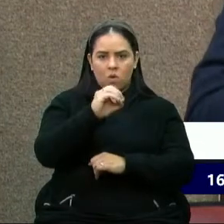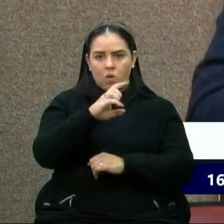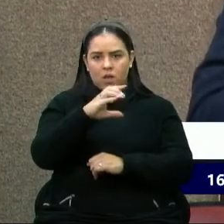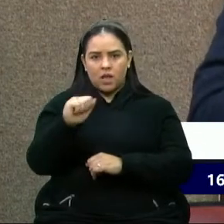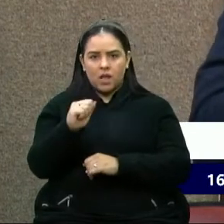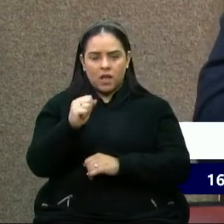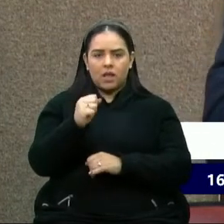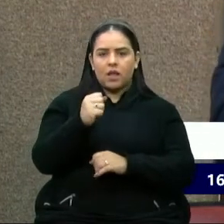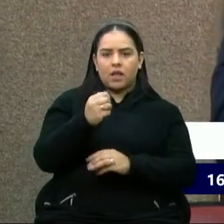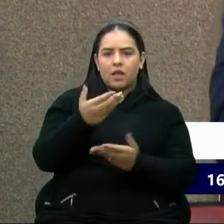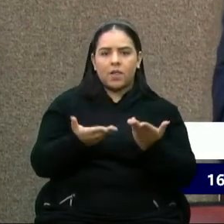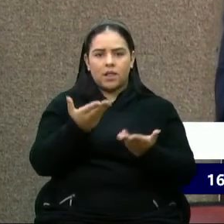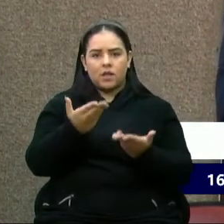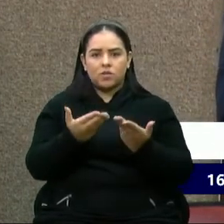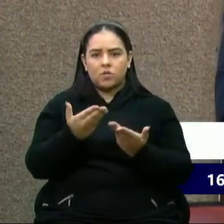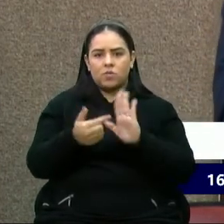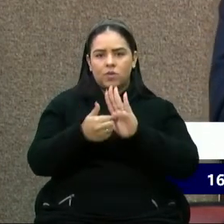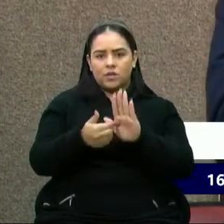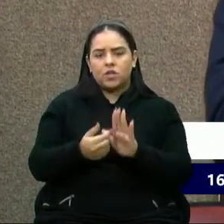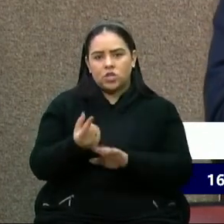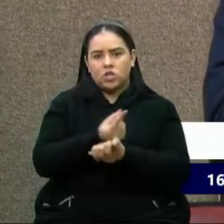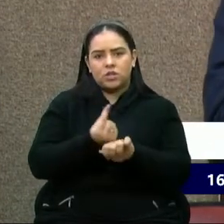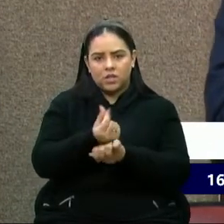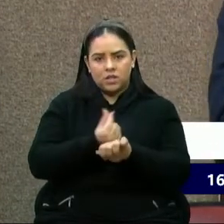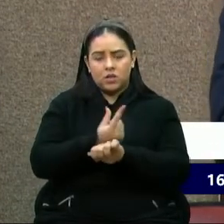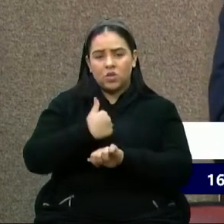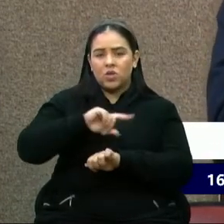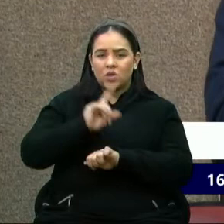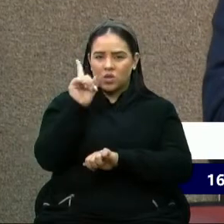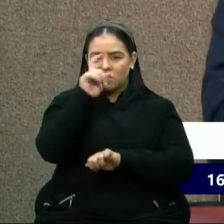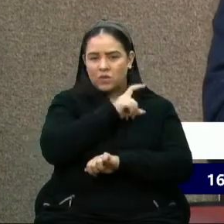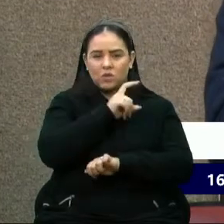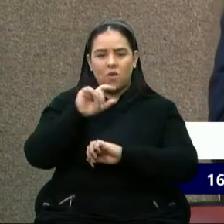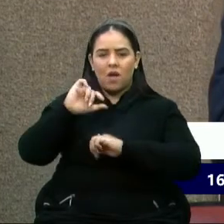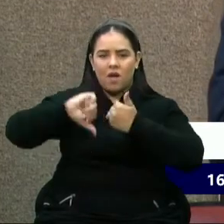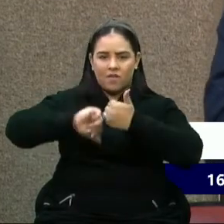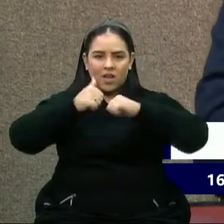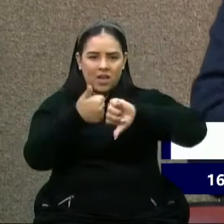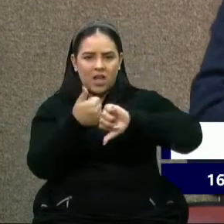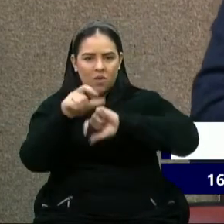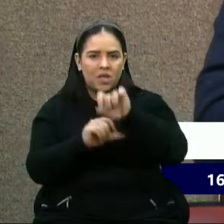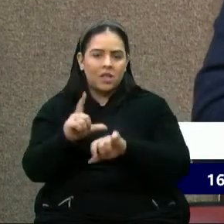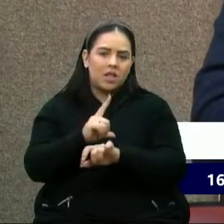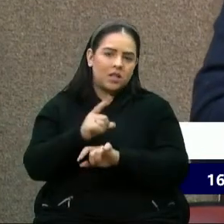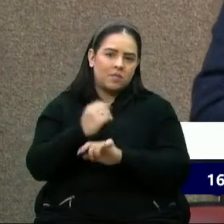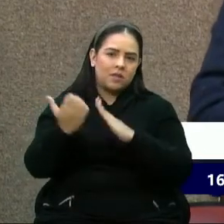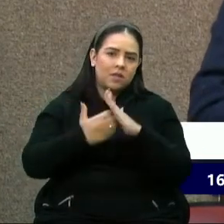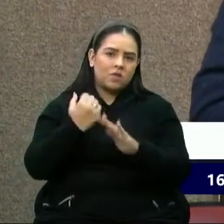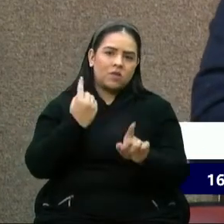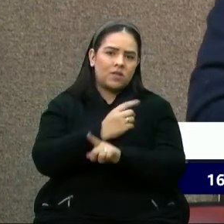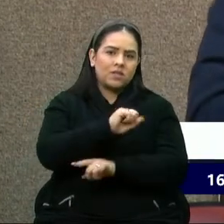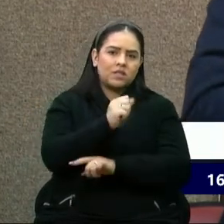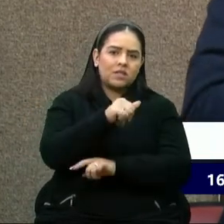balanços demonstrativos financeiros, e ficava muito difícil a gente poder avaliar a situação dessas empresas. A gente encontrava do Samai, mas não